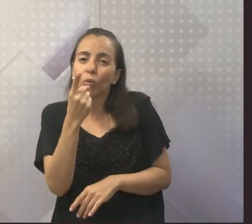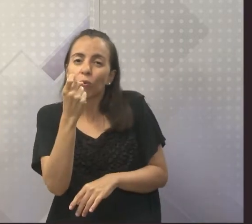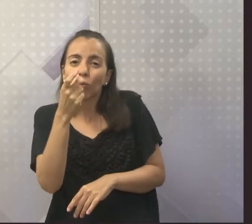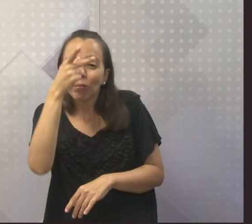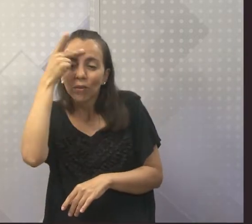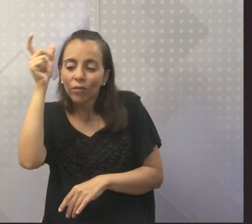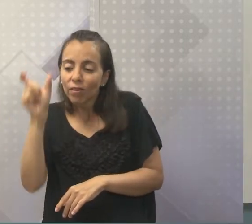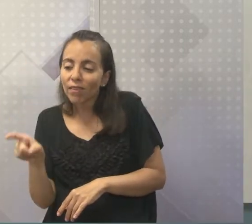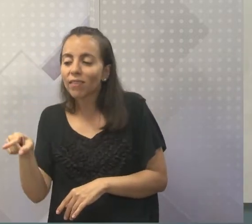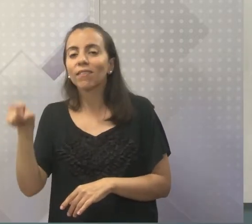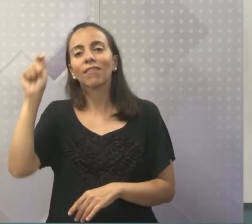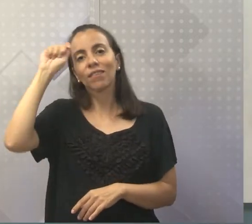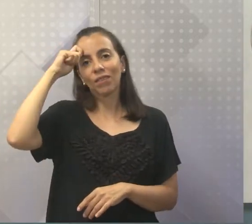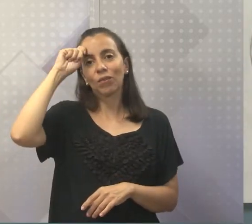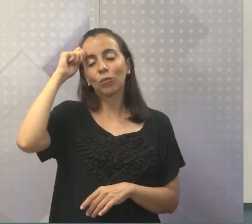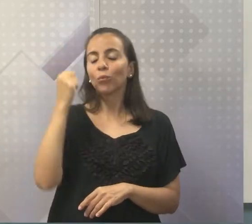pessoal.